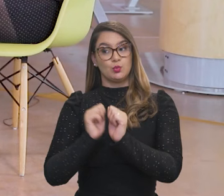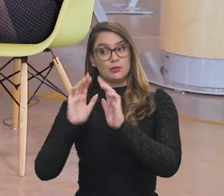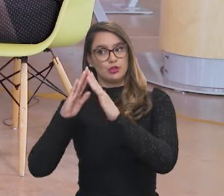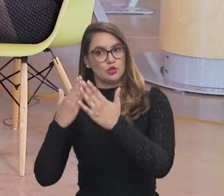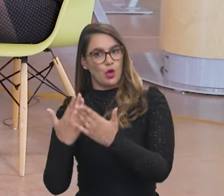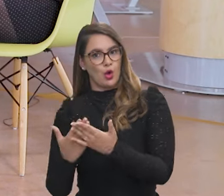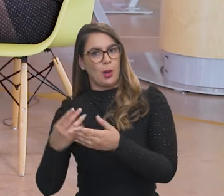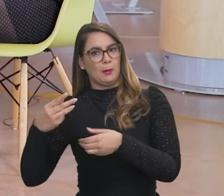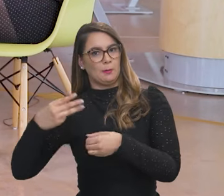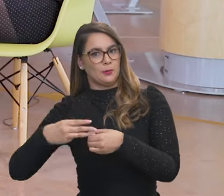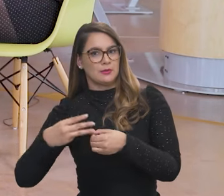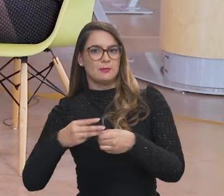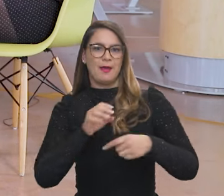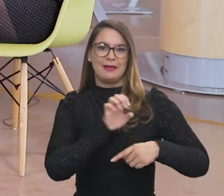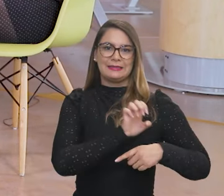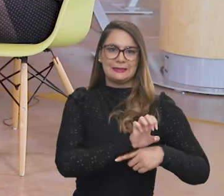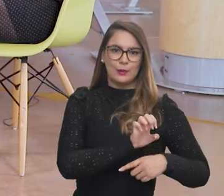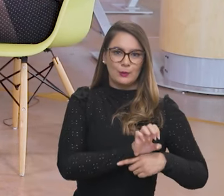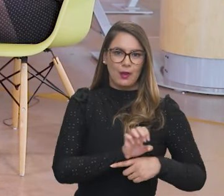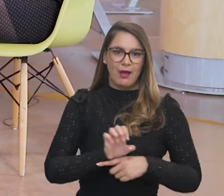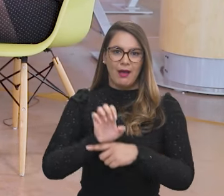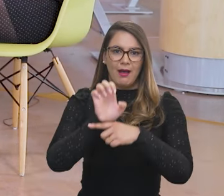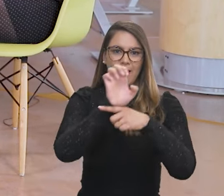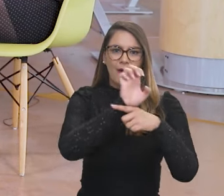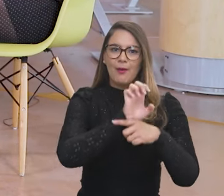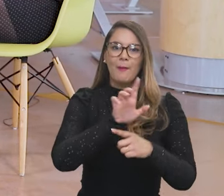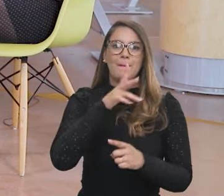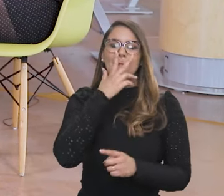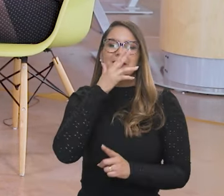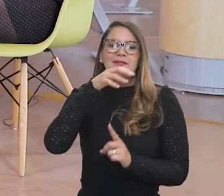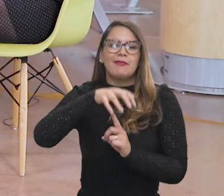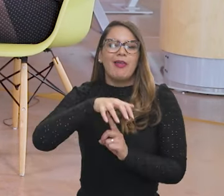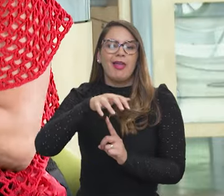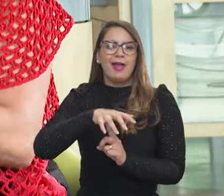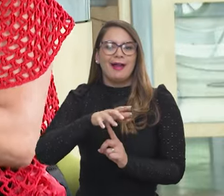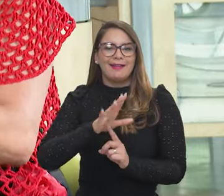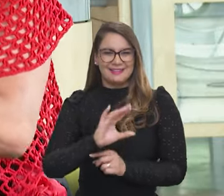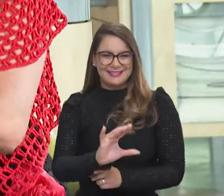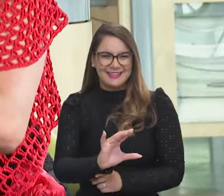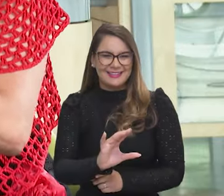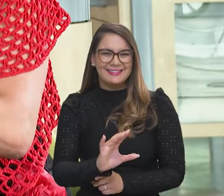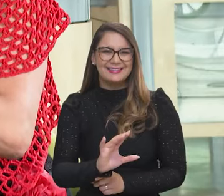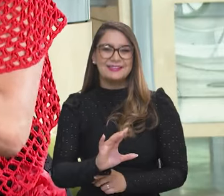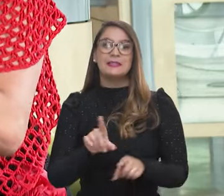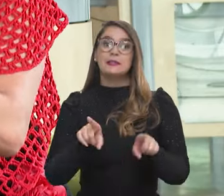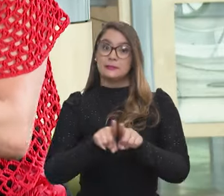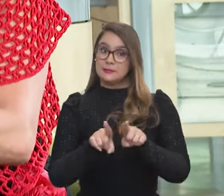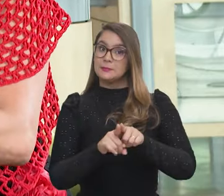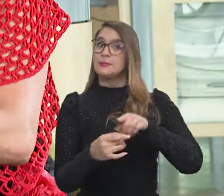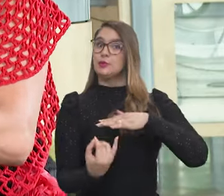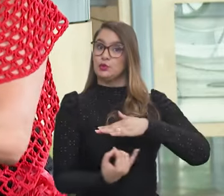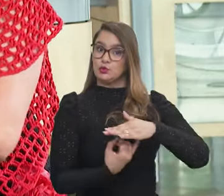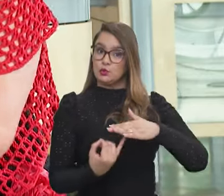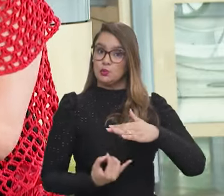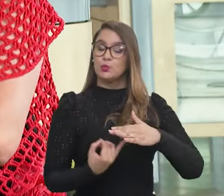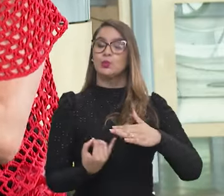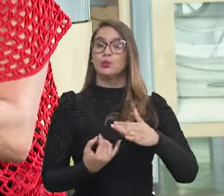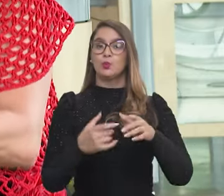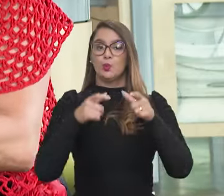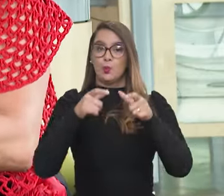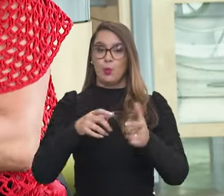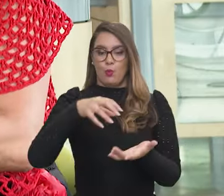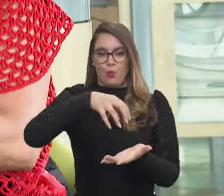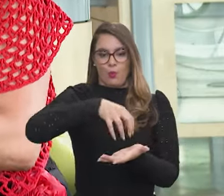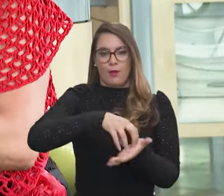junta as escolas municipais, estaduais, em verdadeiras feiras de ciência. Além dos institutos, das